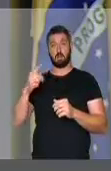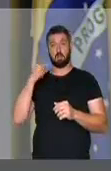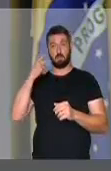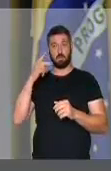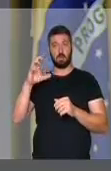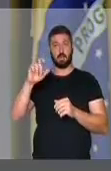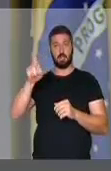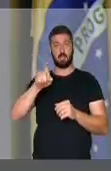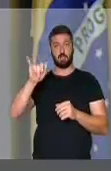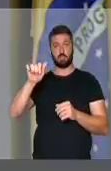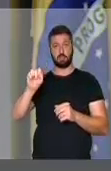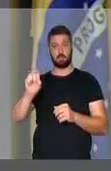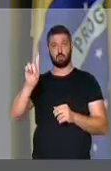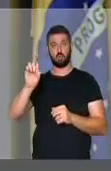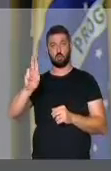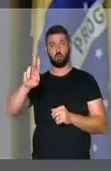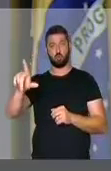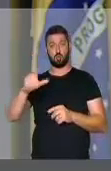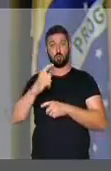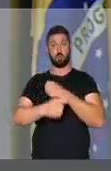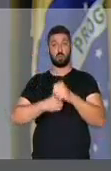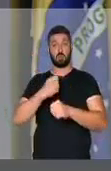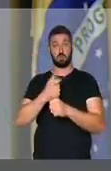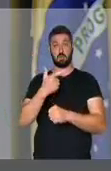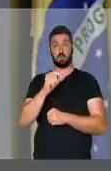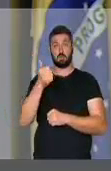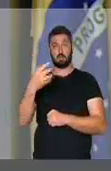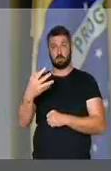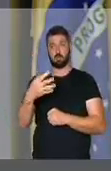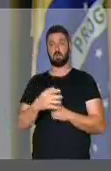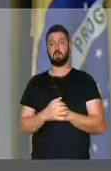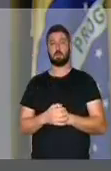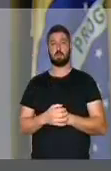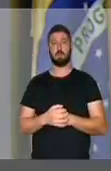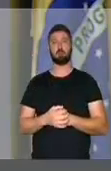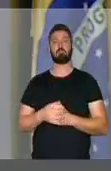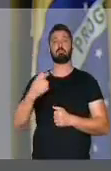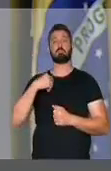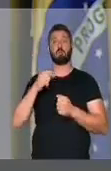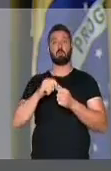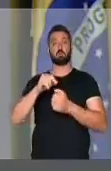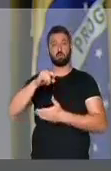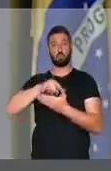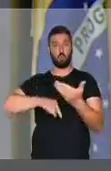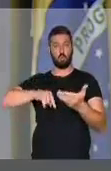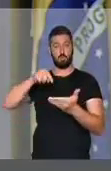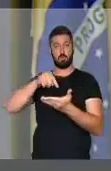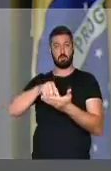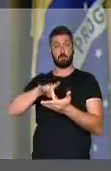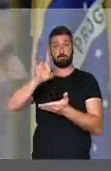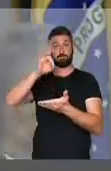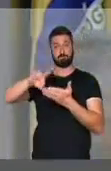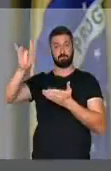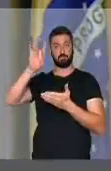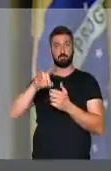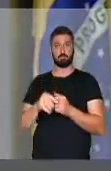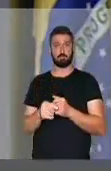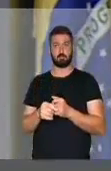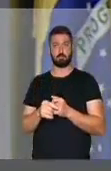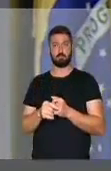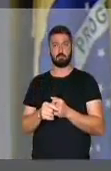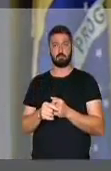cidade de Caxias do Sul, em 2014, eu fiz uma moção de repúdio